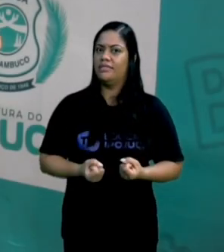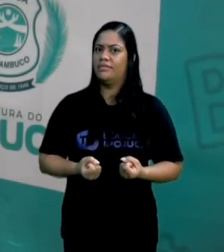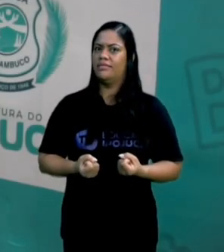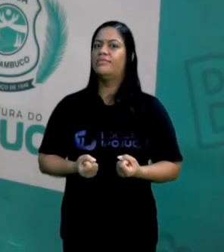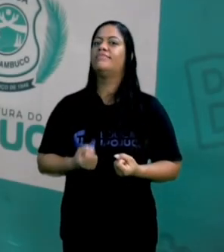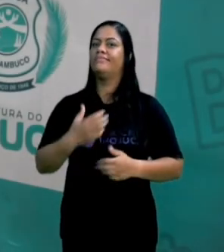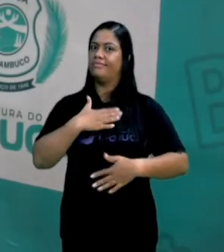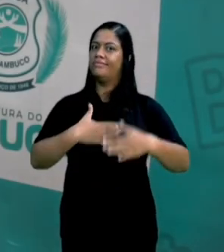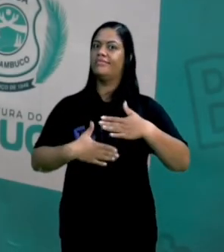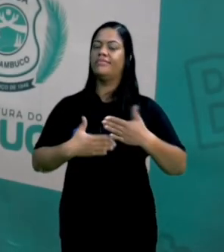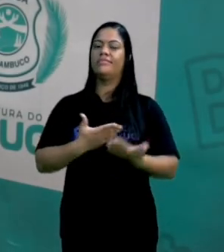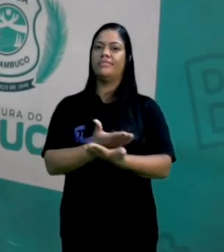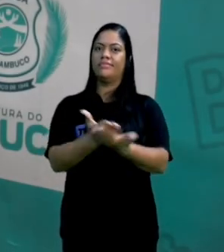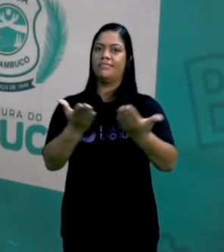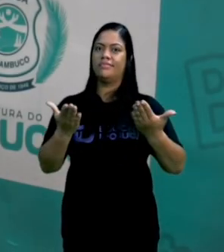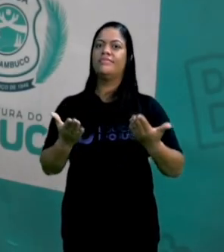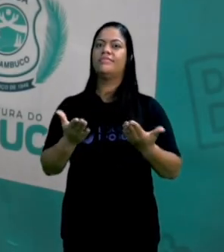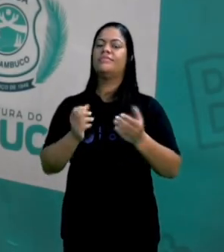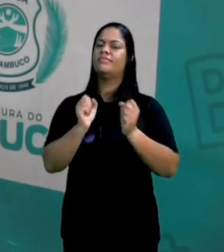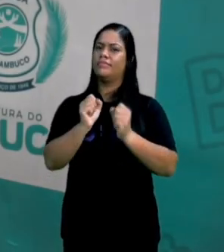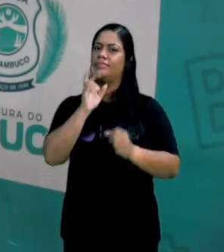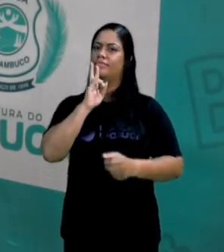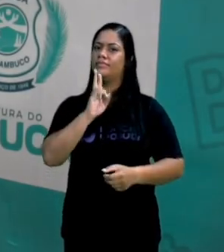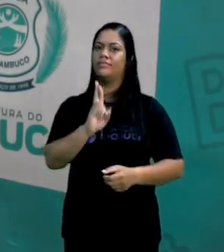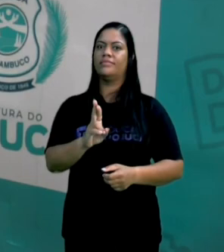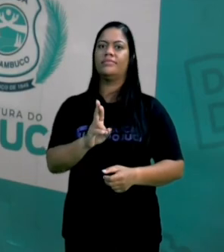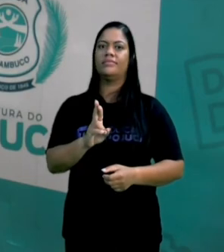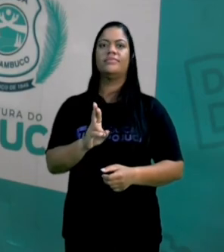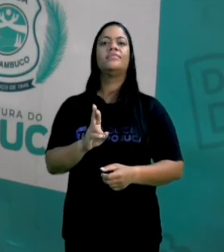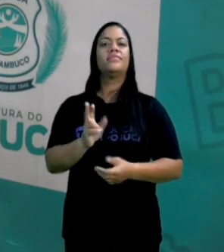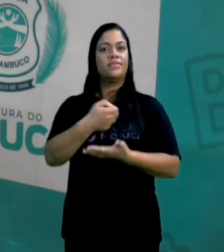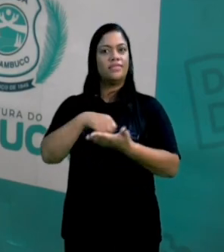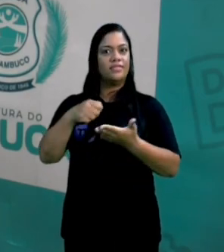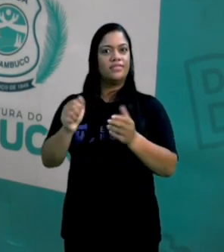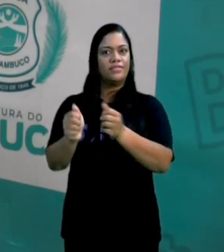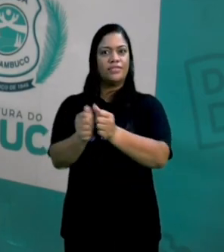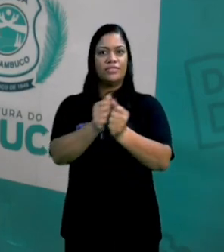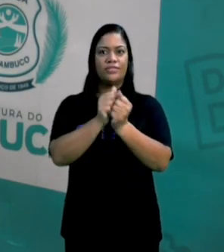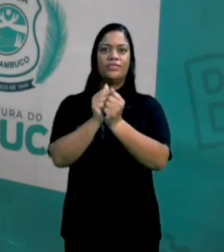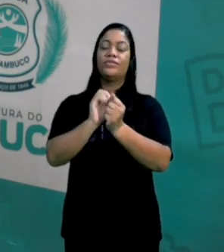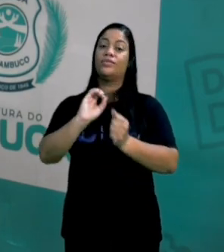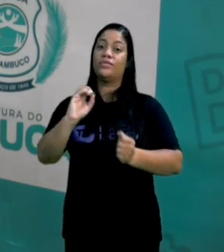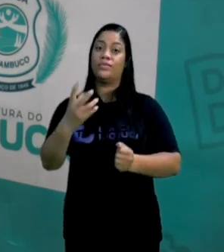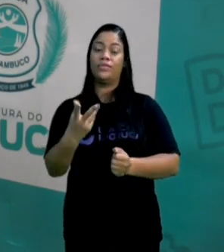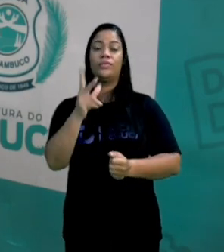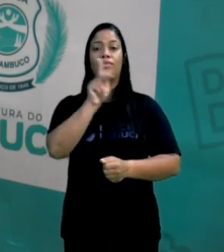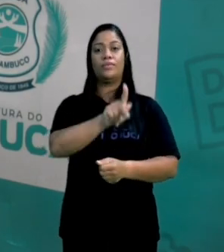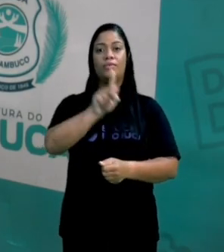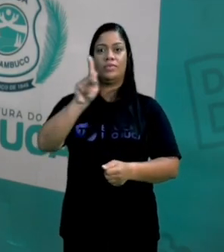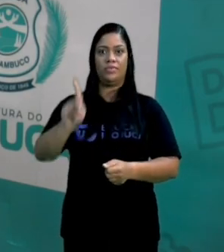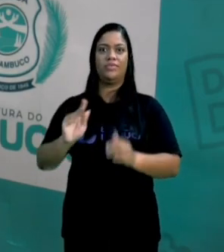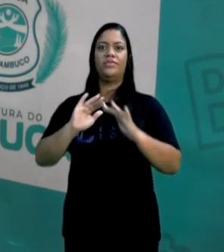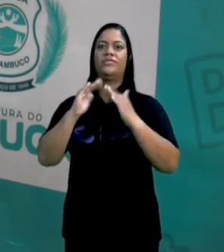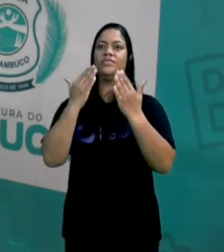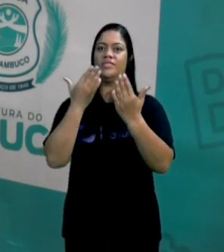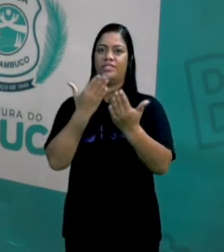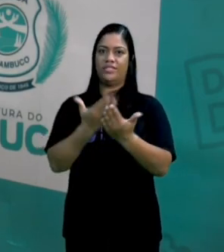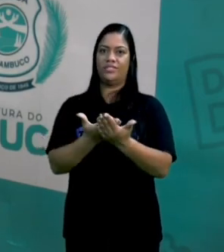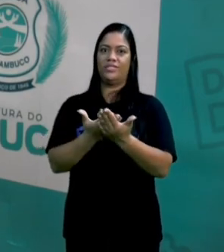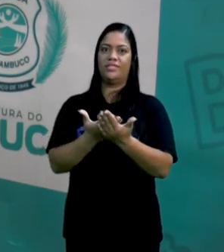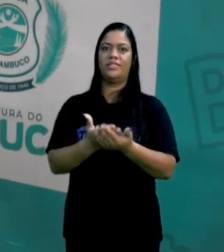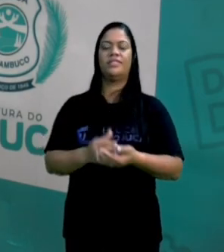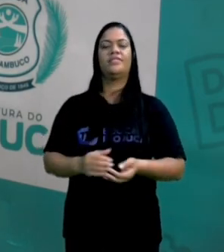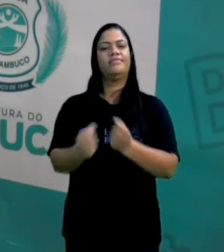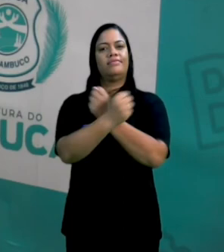Bom, ficam as perguntas para que vocês possam responder e corrigir com a gente ou com o seu professor na escola.